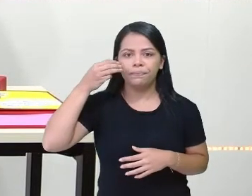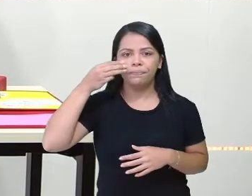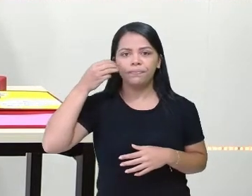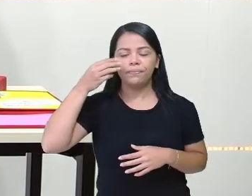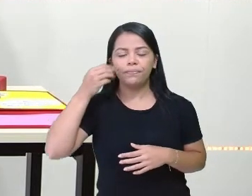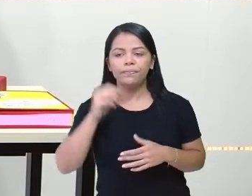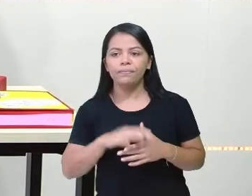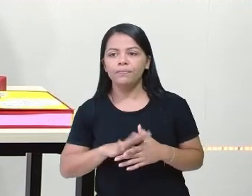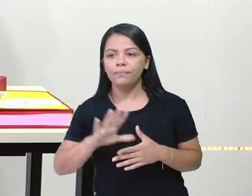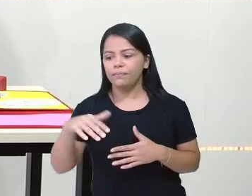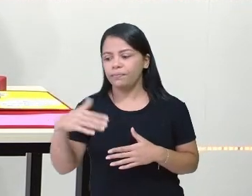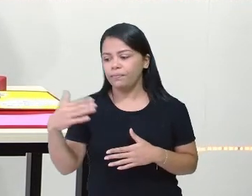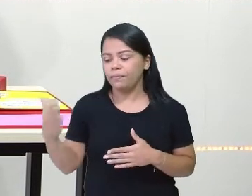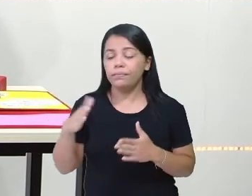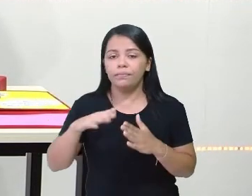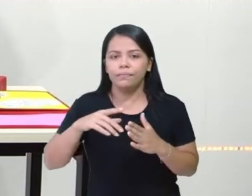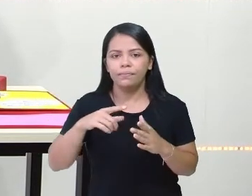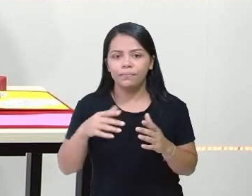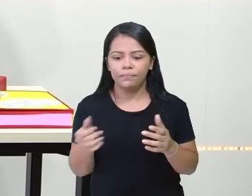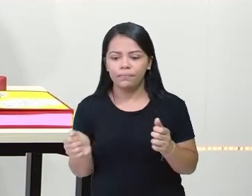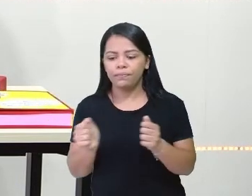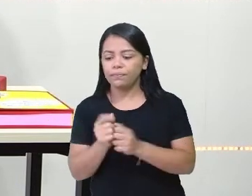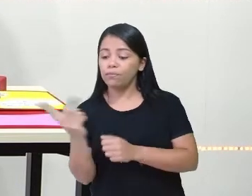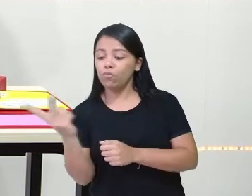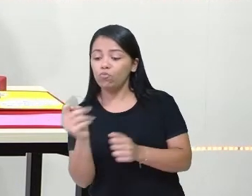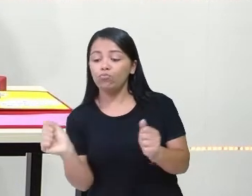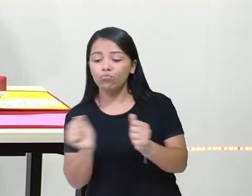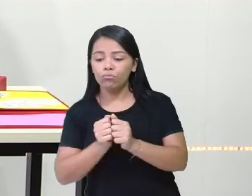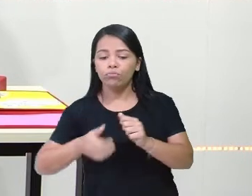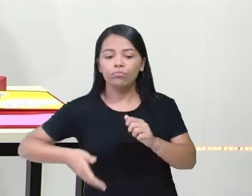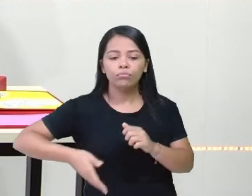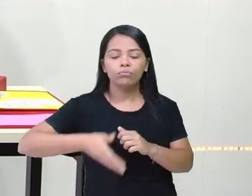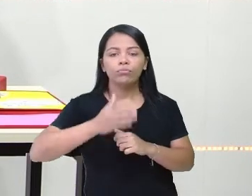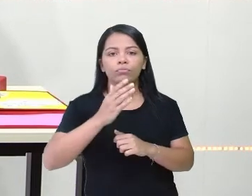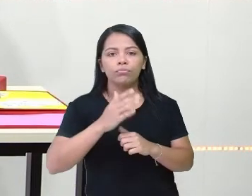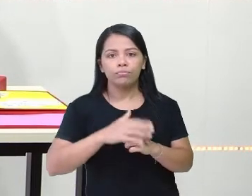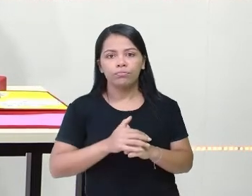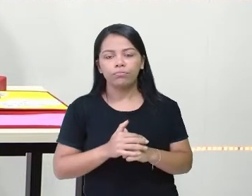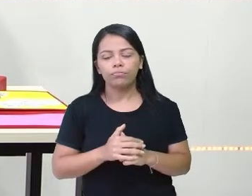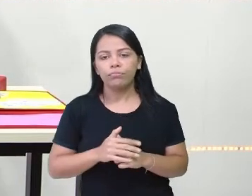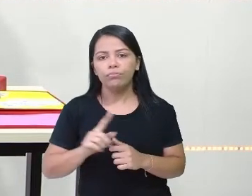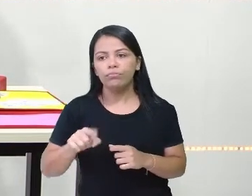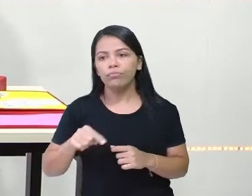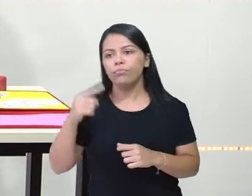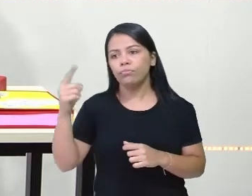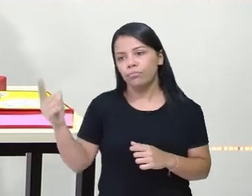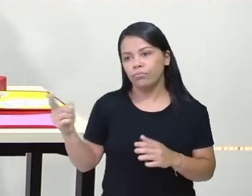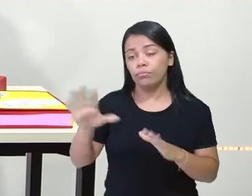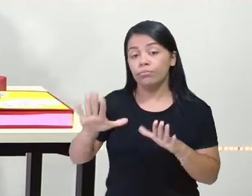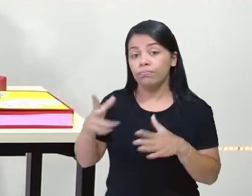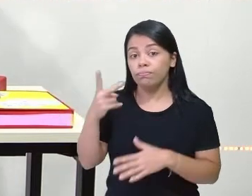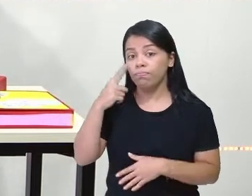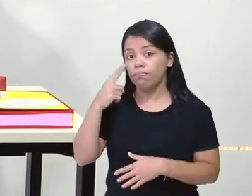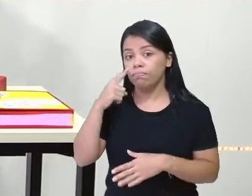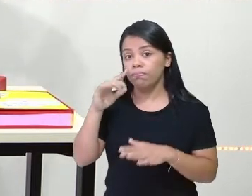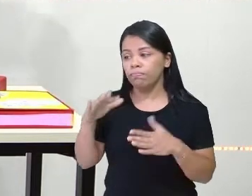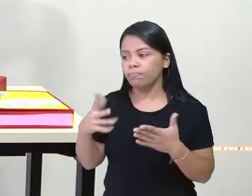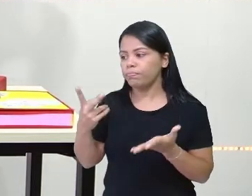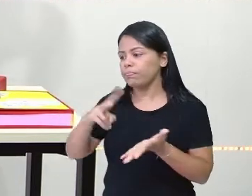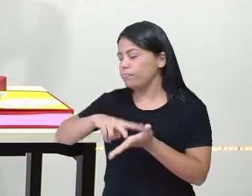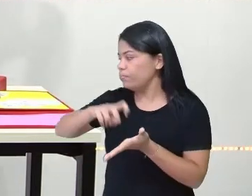a fonte beber água, fizeram uma aposta para ver quem pulava mais. Hum.